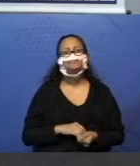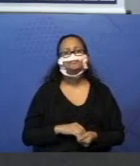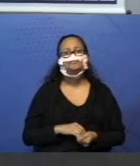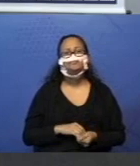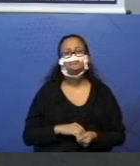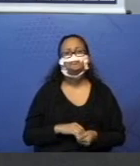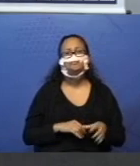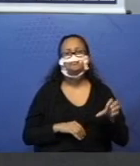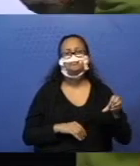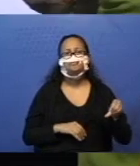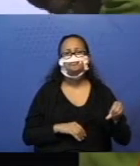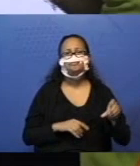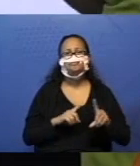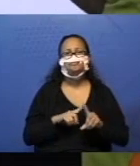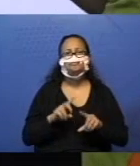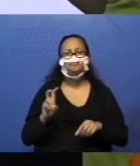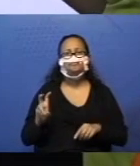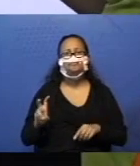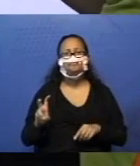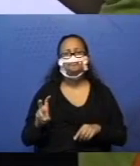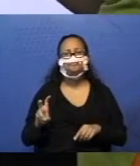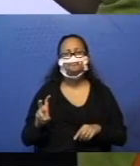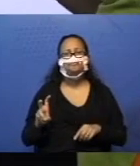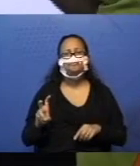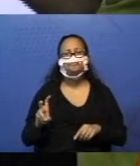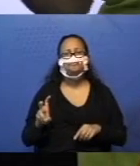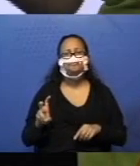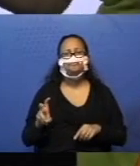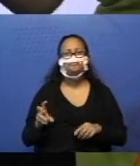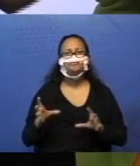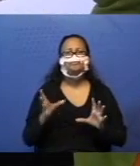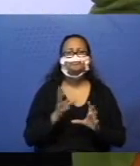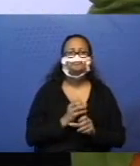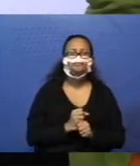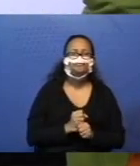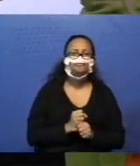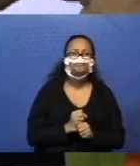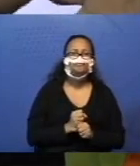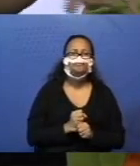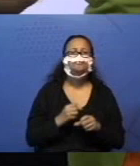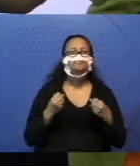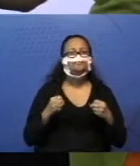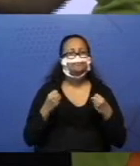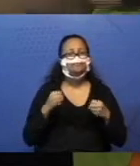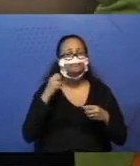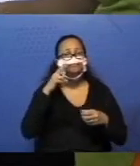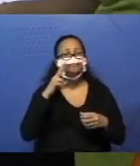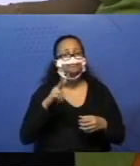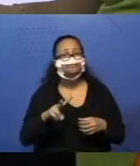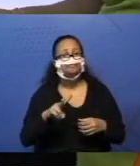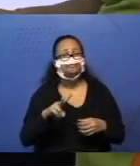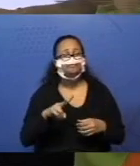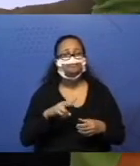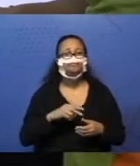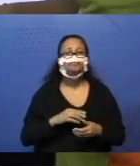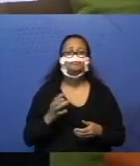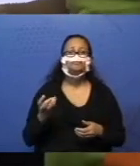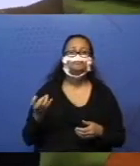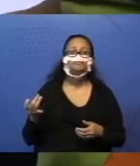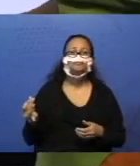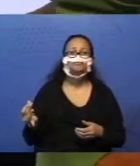Nove mais cinco. Mas precisa conferir, né? Não é só ir colocando assim e achar que está tudo certo.